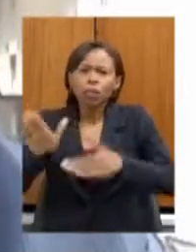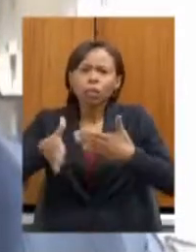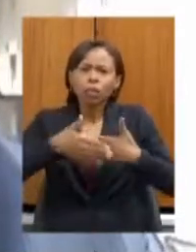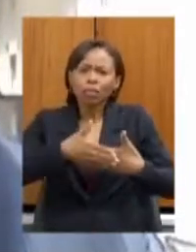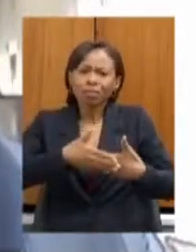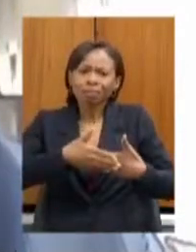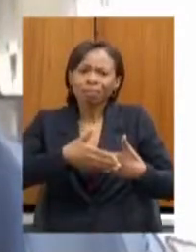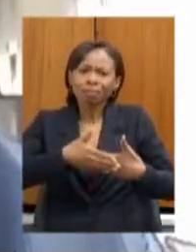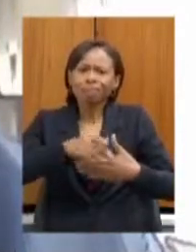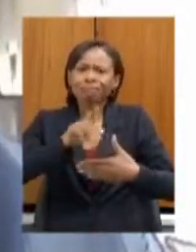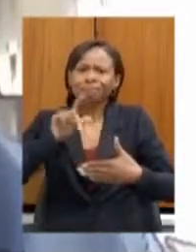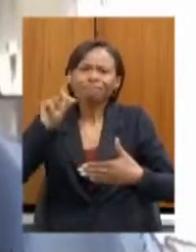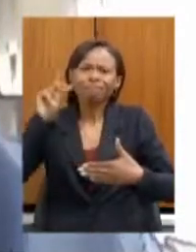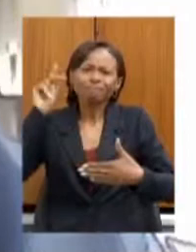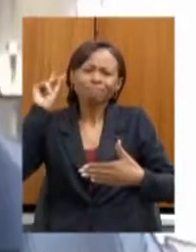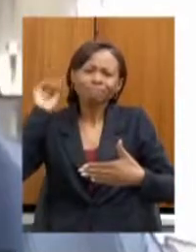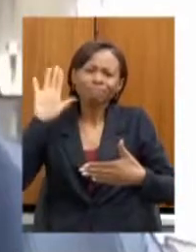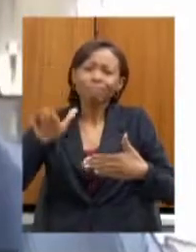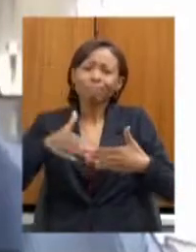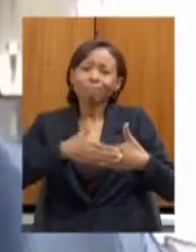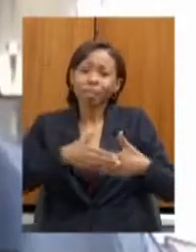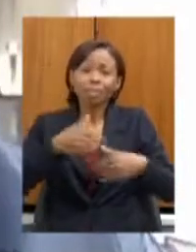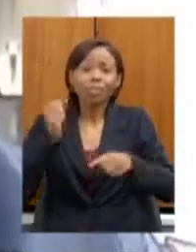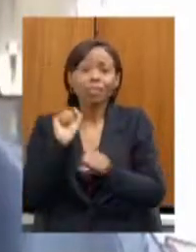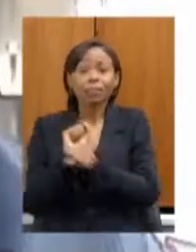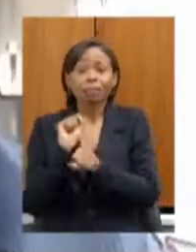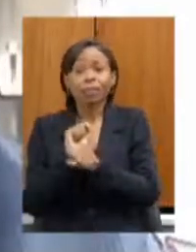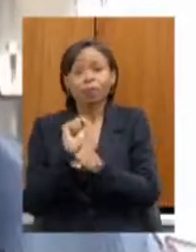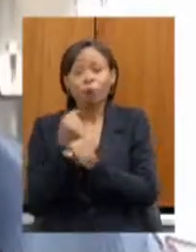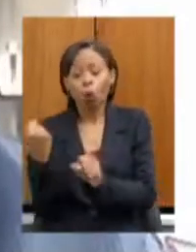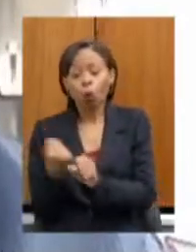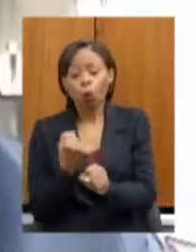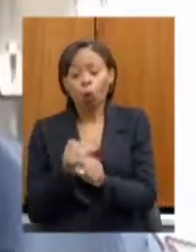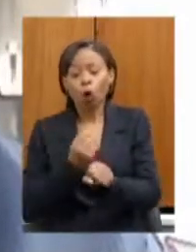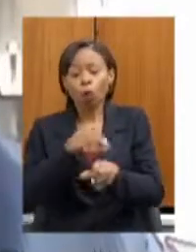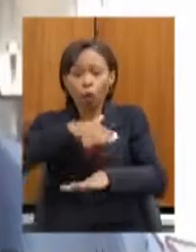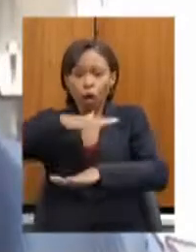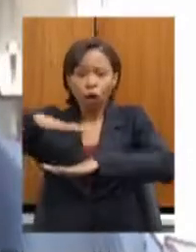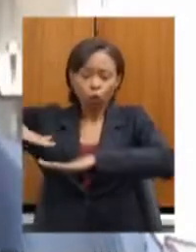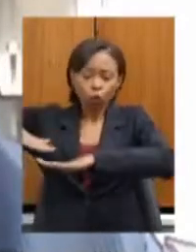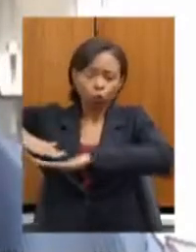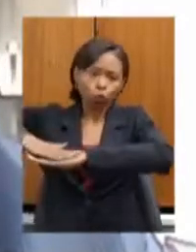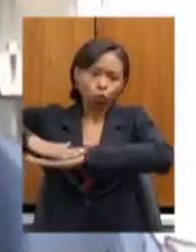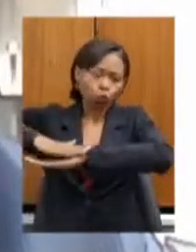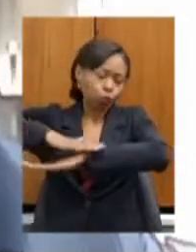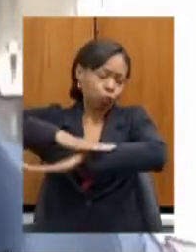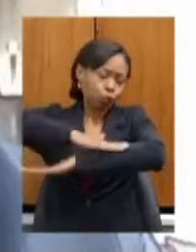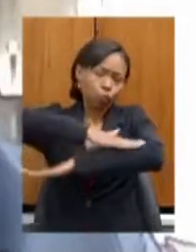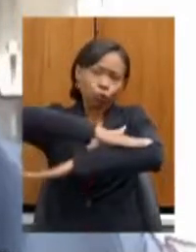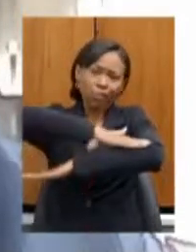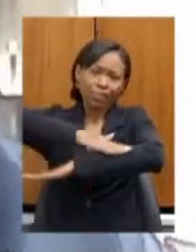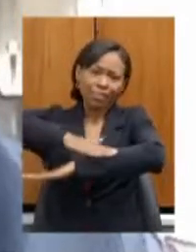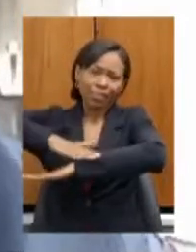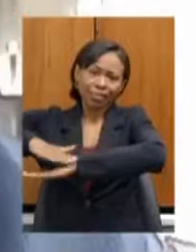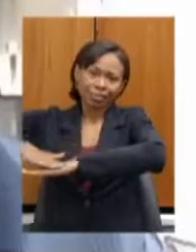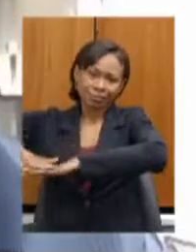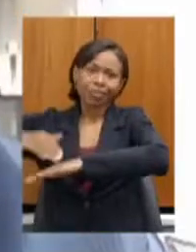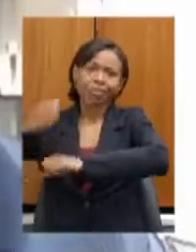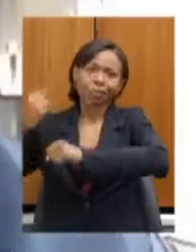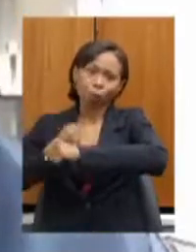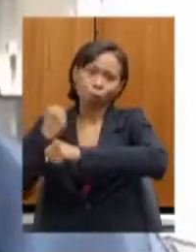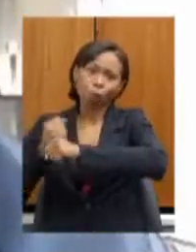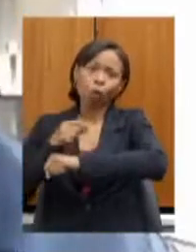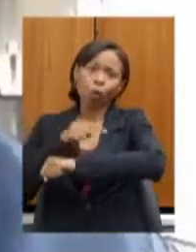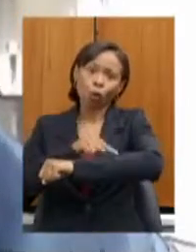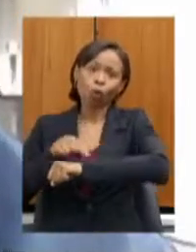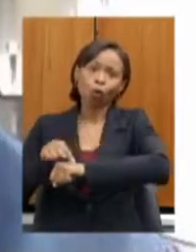espera as obras de reconstrução da sua pista, o que tem levado perdas importantes para a nossa região.